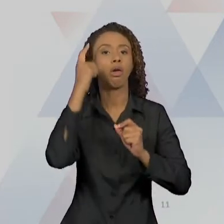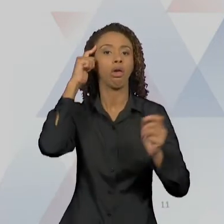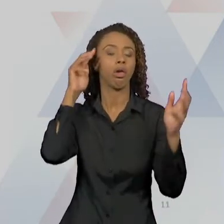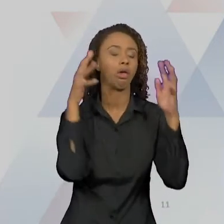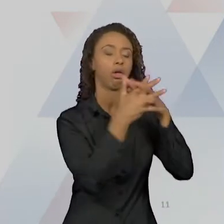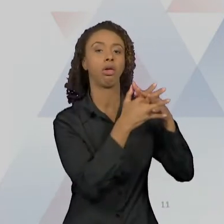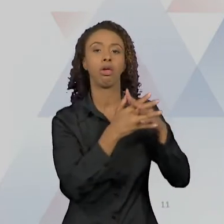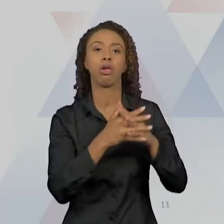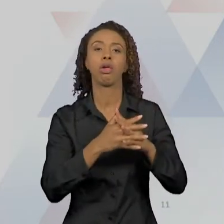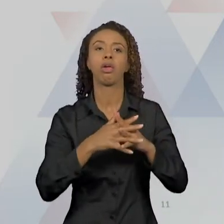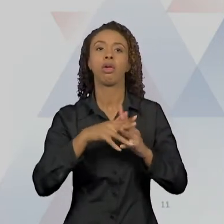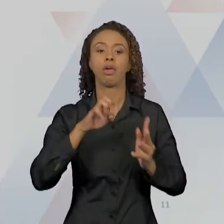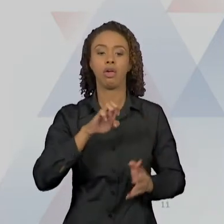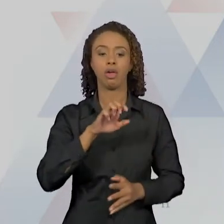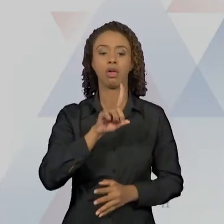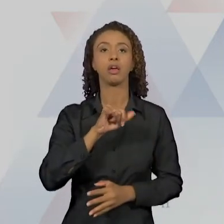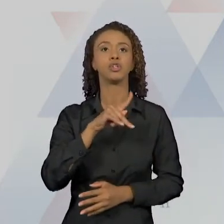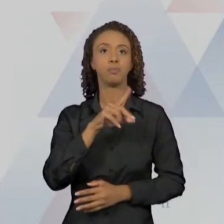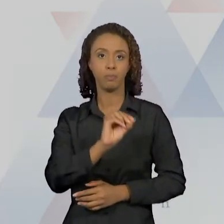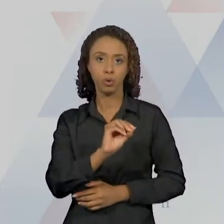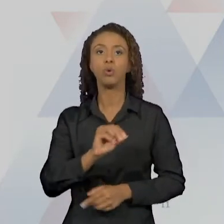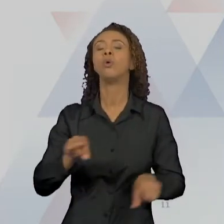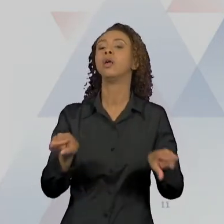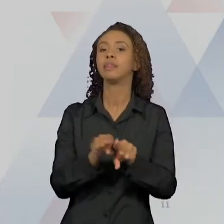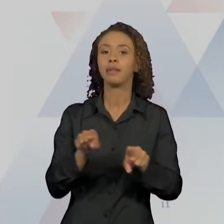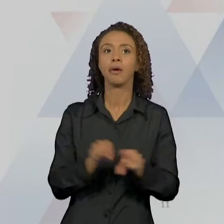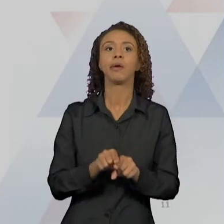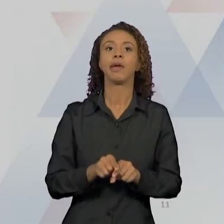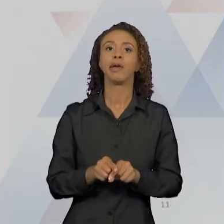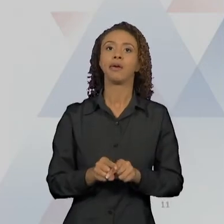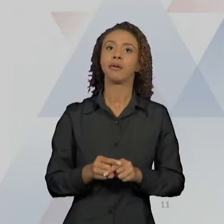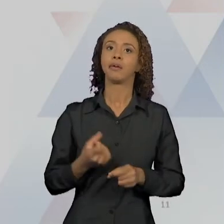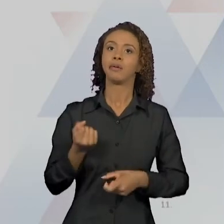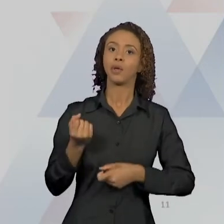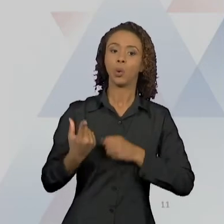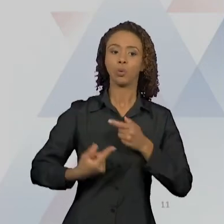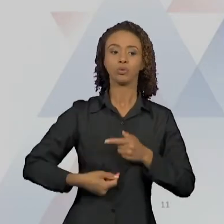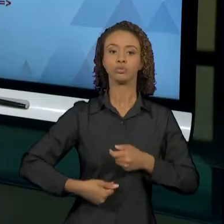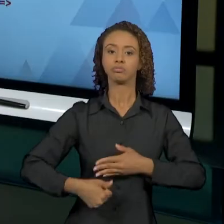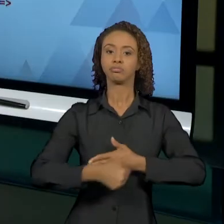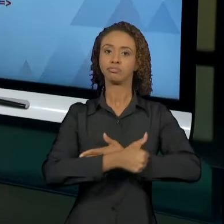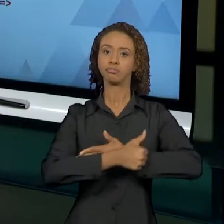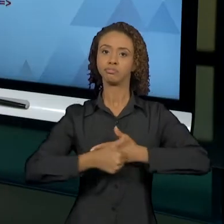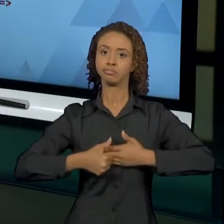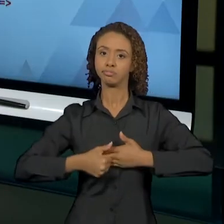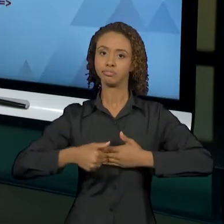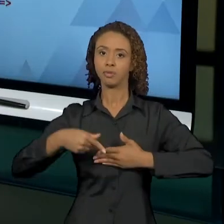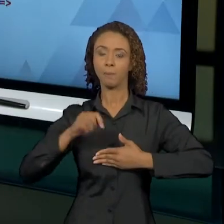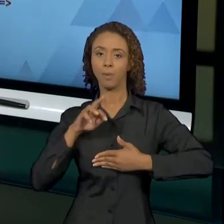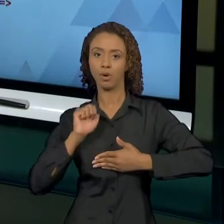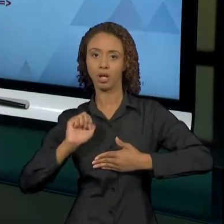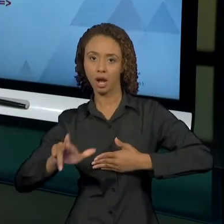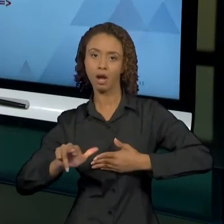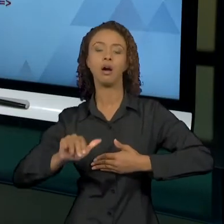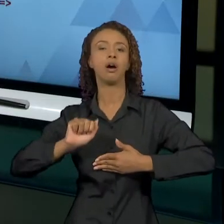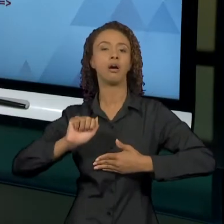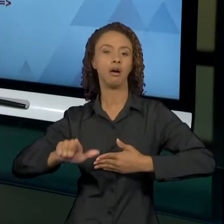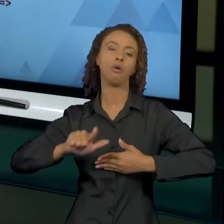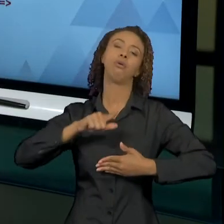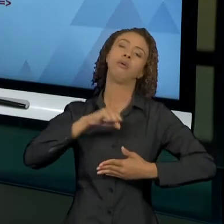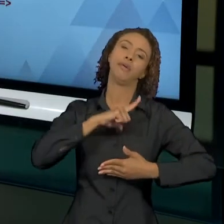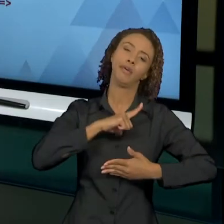essa ideia de internalização das regras e a constituição do superego. Aqui eu vou destacar que